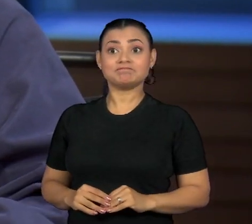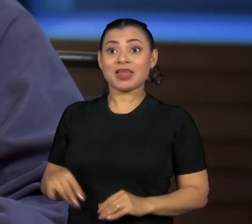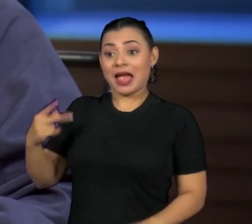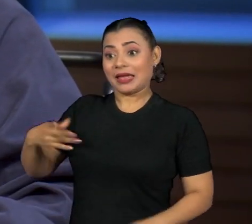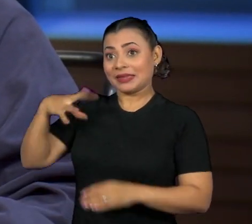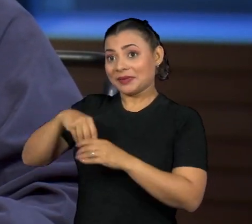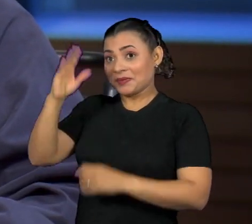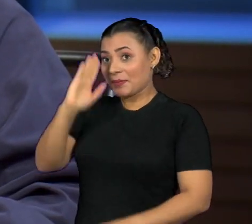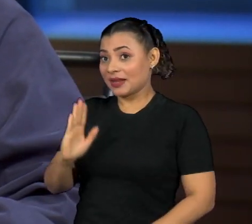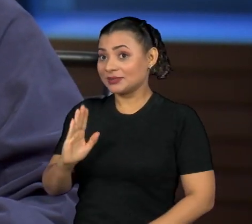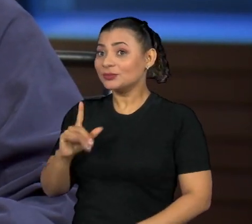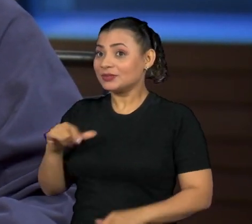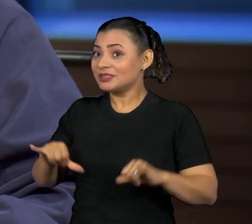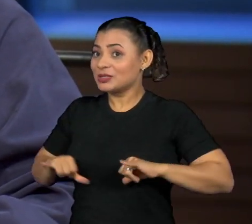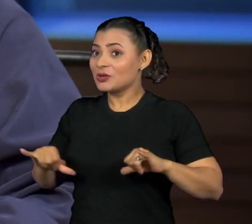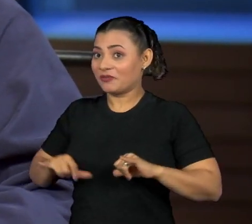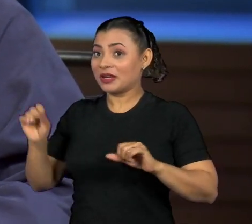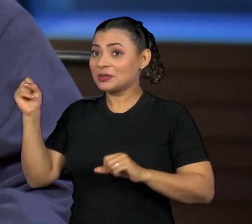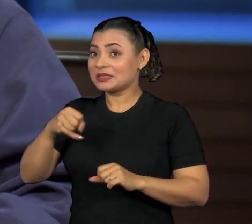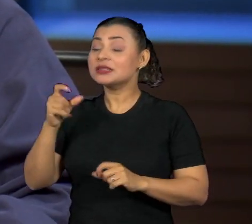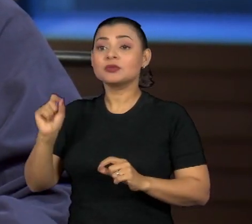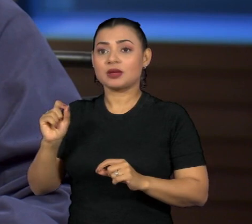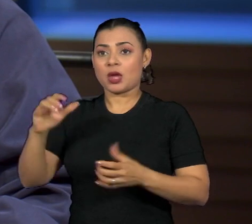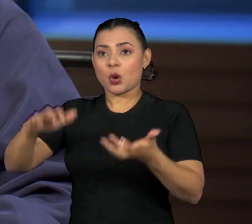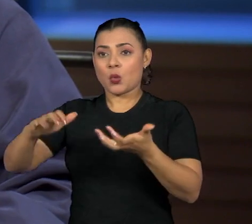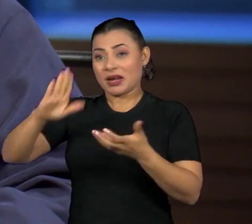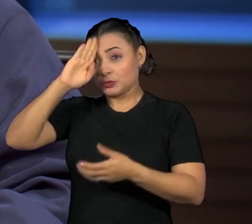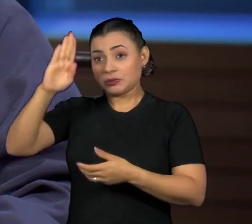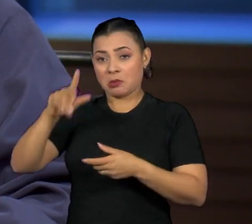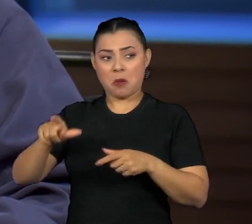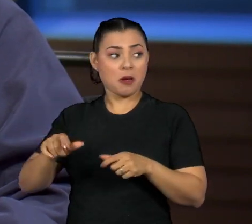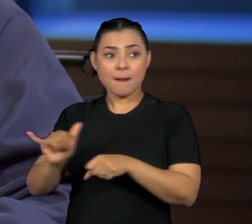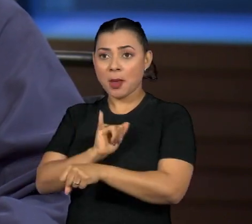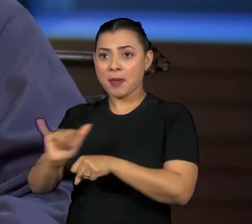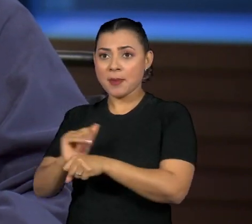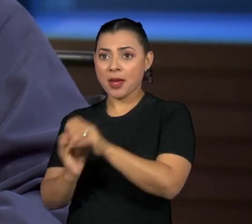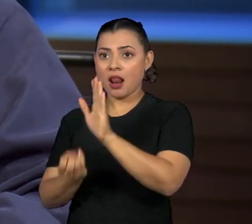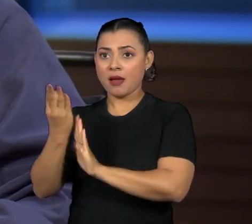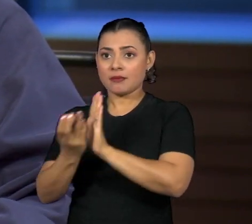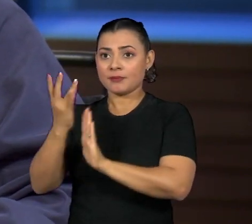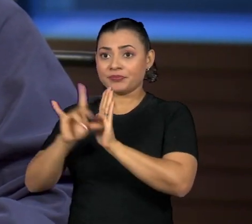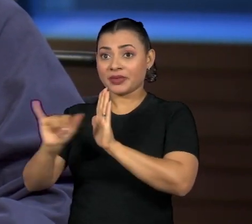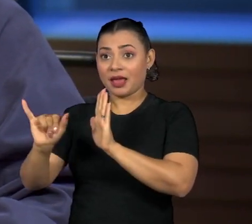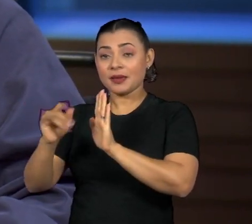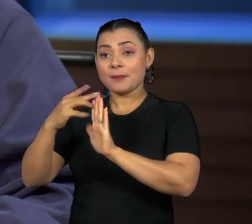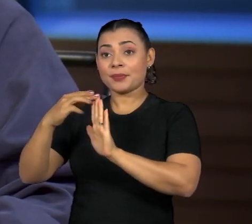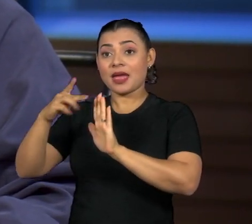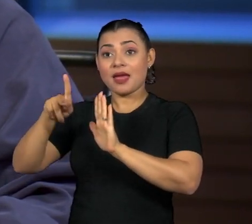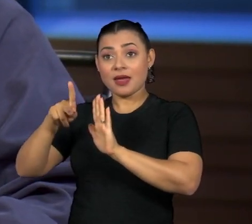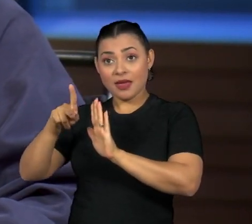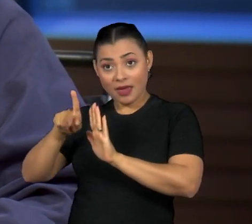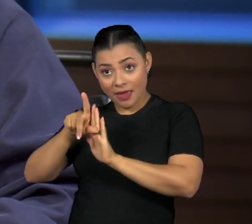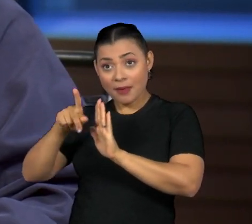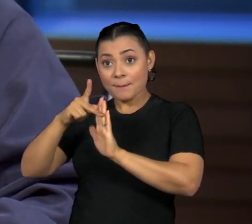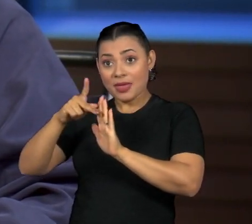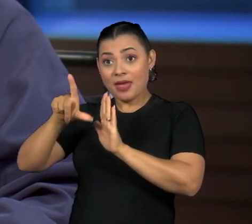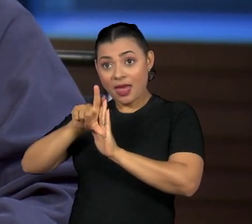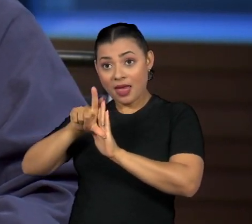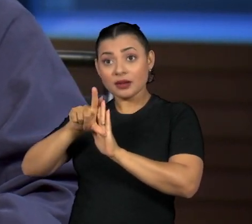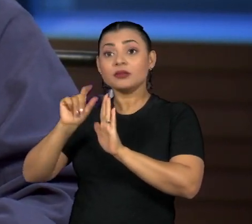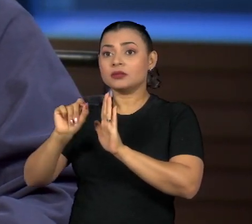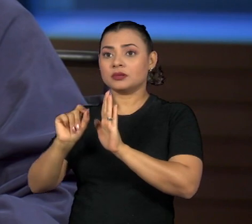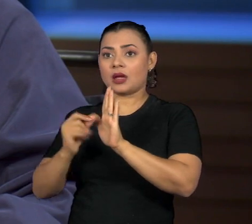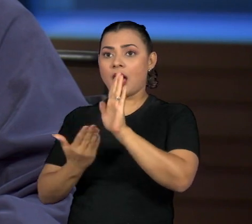dentro estamos sofrendo algumas agressões, principalmente no Congresso Nacional, com algumas leis e medidas provisórias que estão sendo aprovadas,